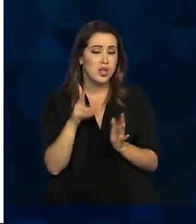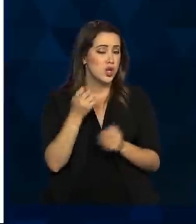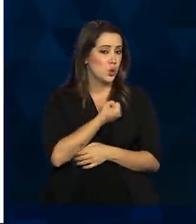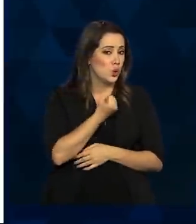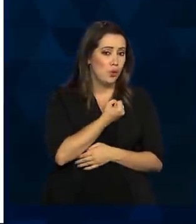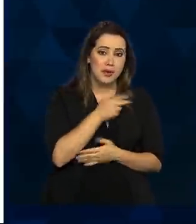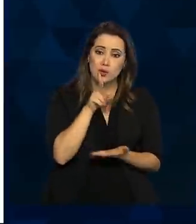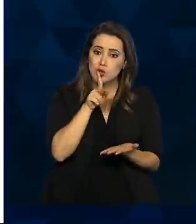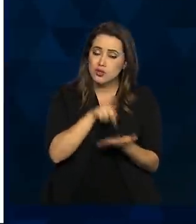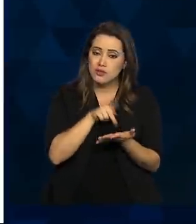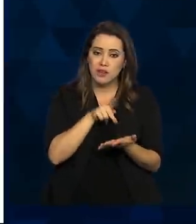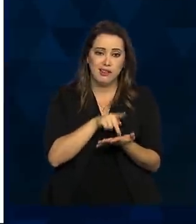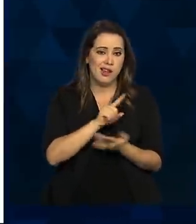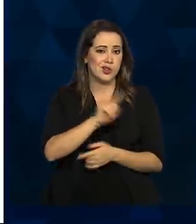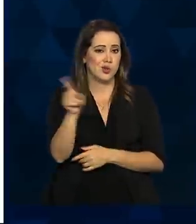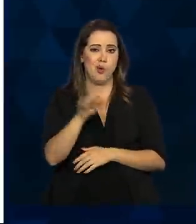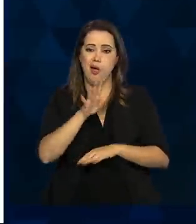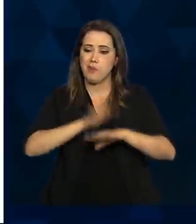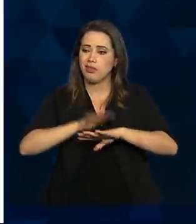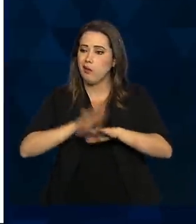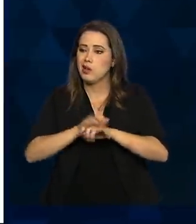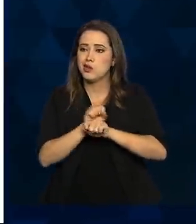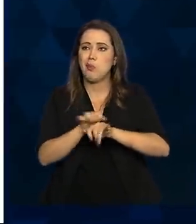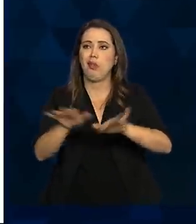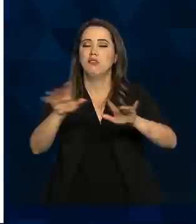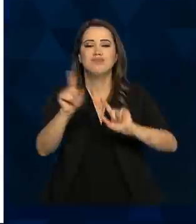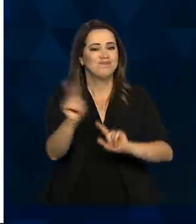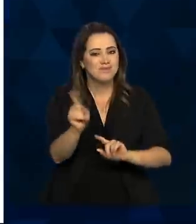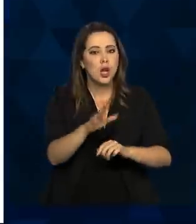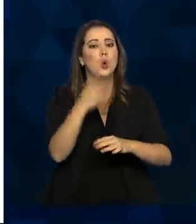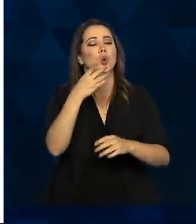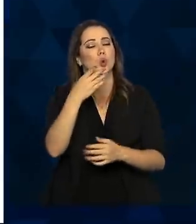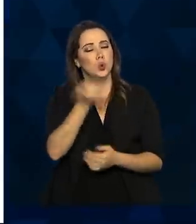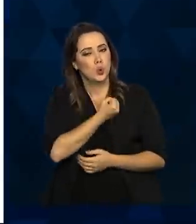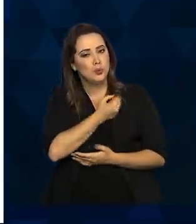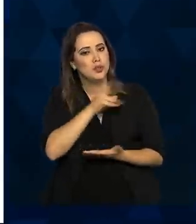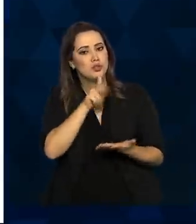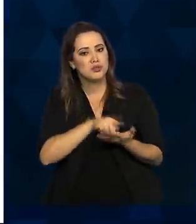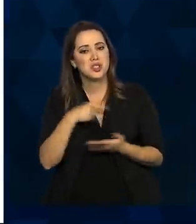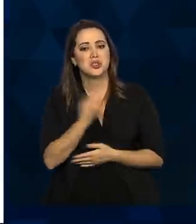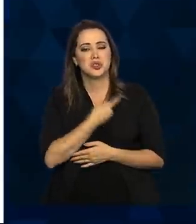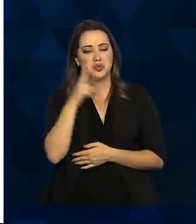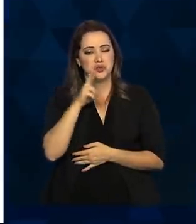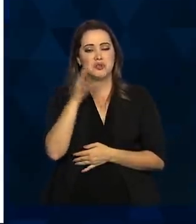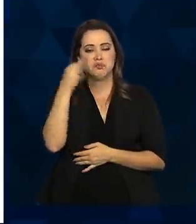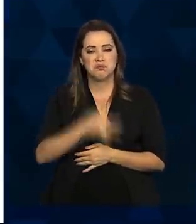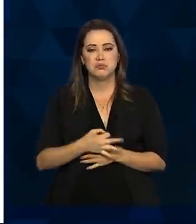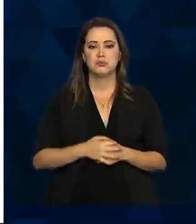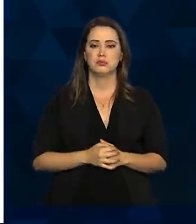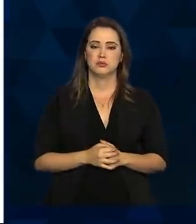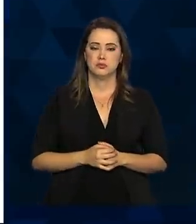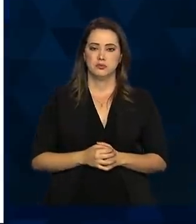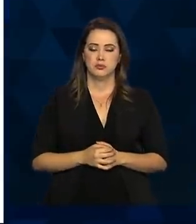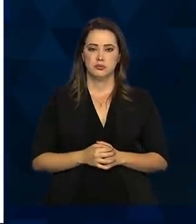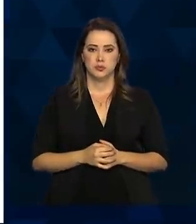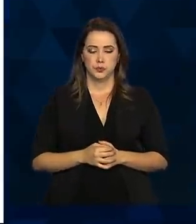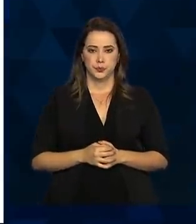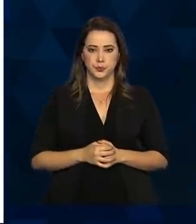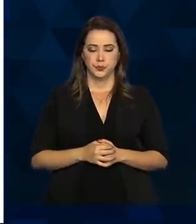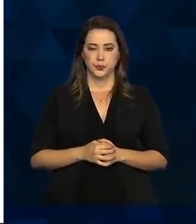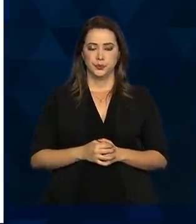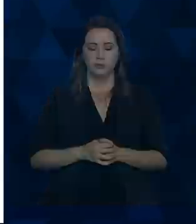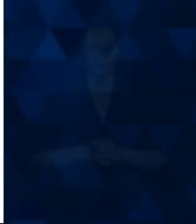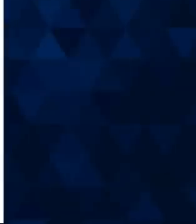não em projeções matemáticas, é um número que a gente considera bastante sólido. Depois nós vamos